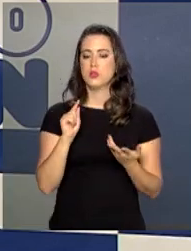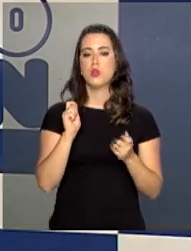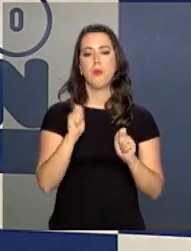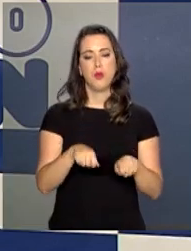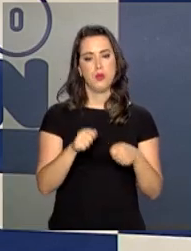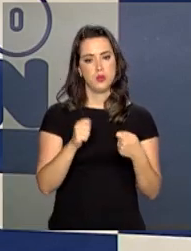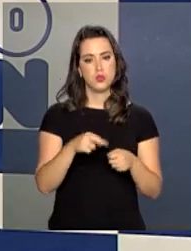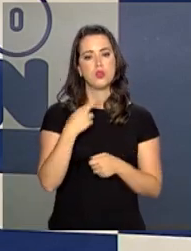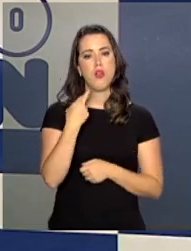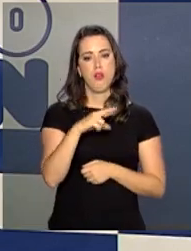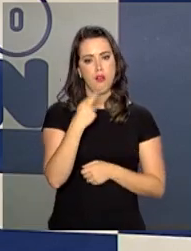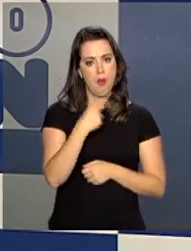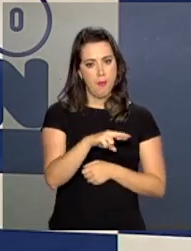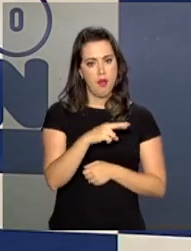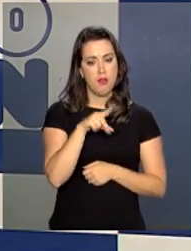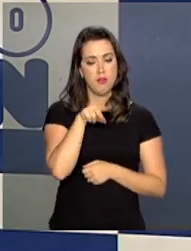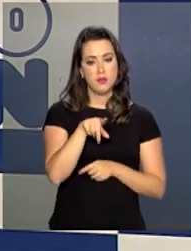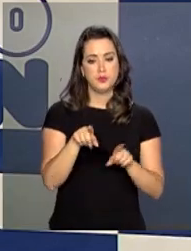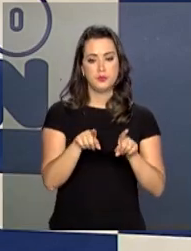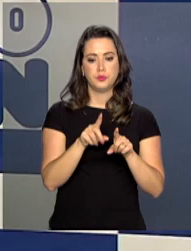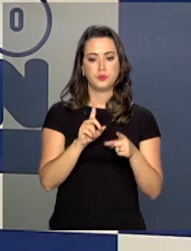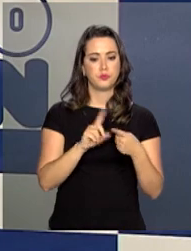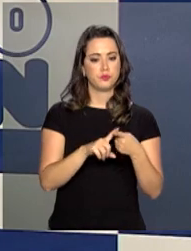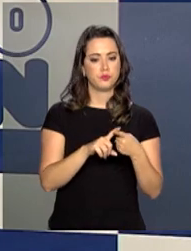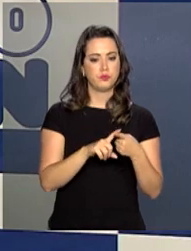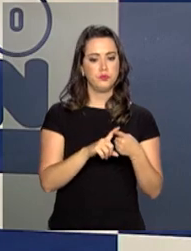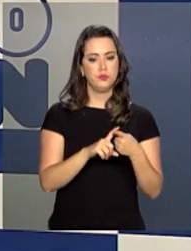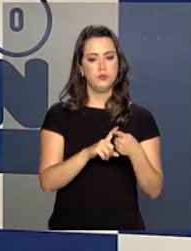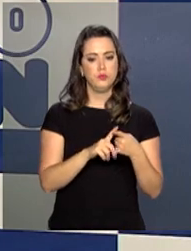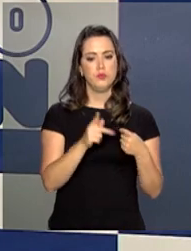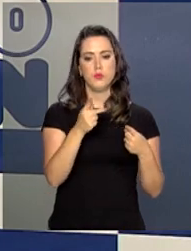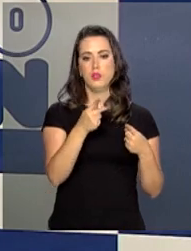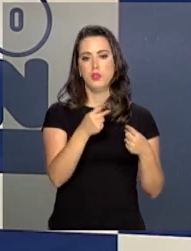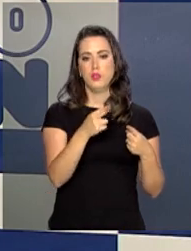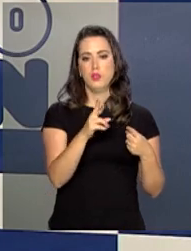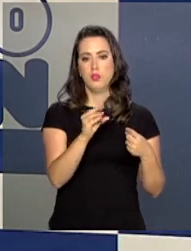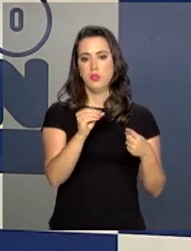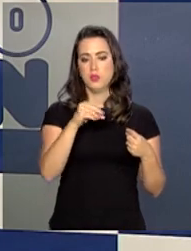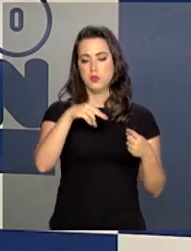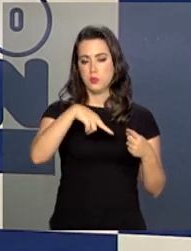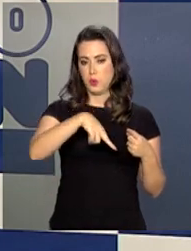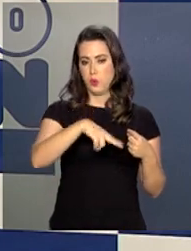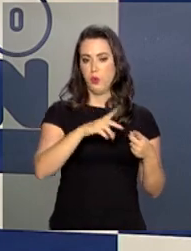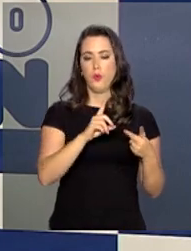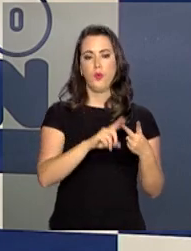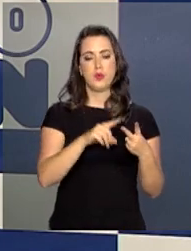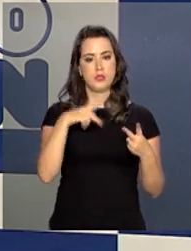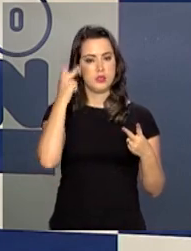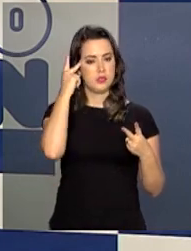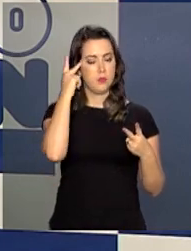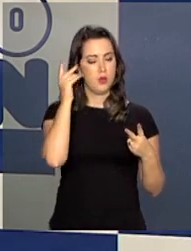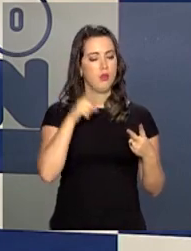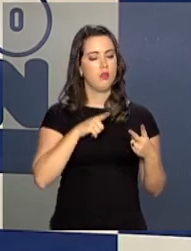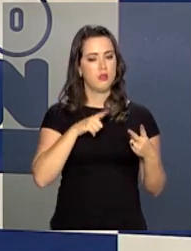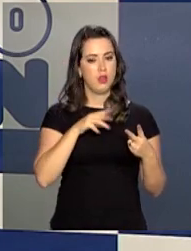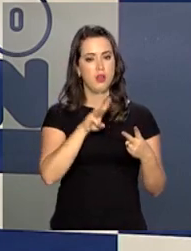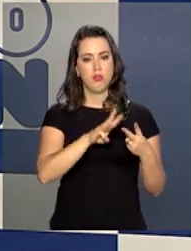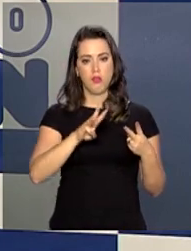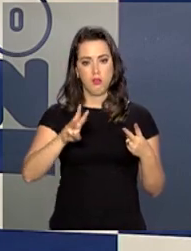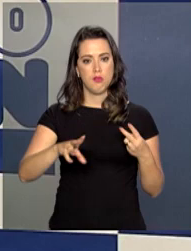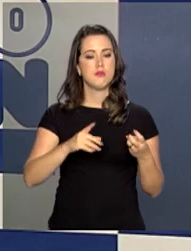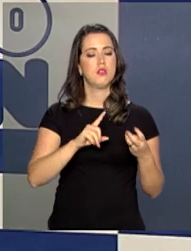fazer uma reclamação junto aos Procons. Aqui em São Paulo, nós temos um atendimento via